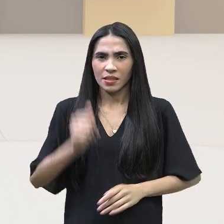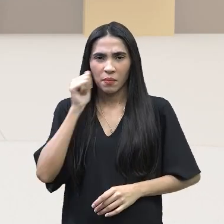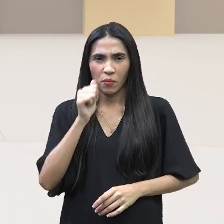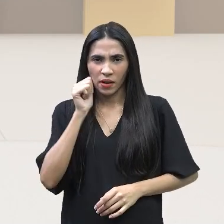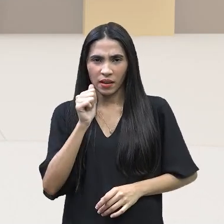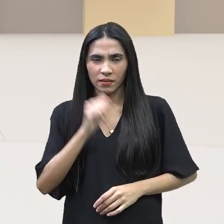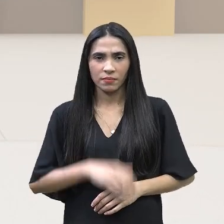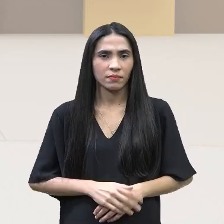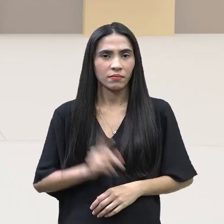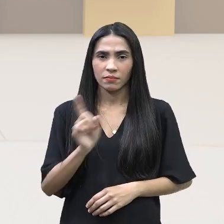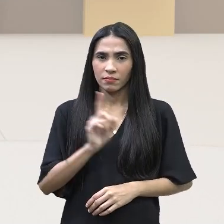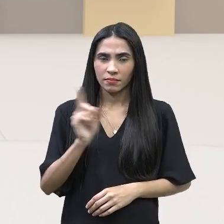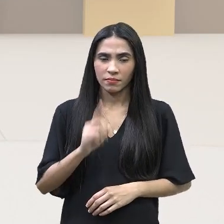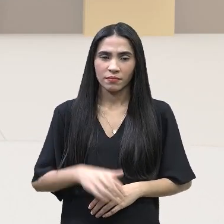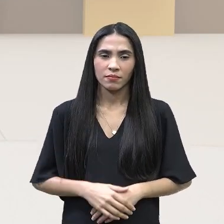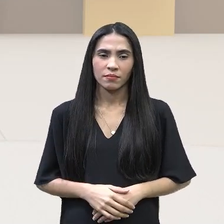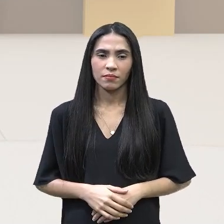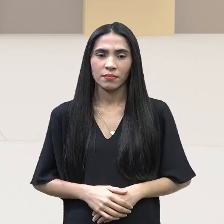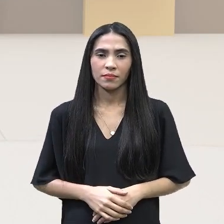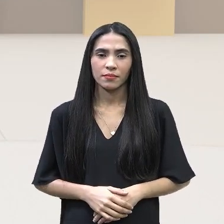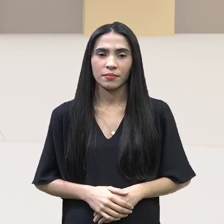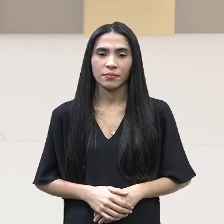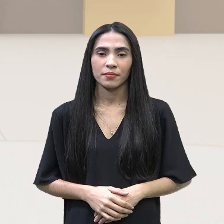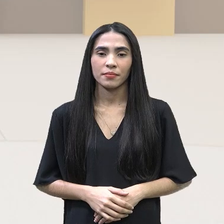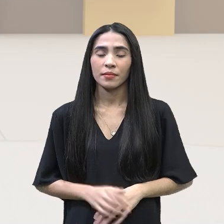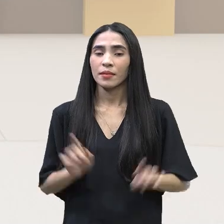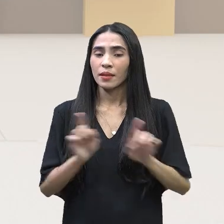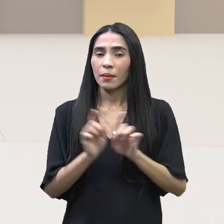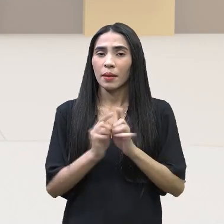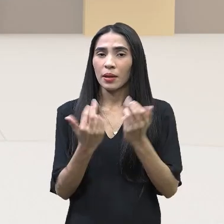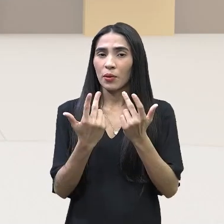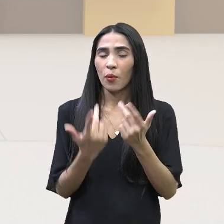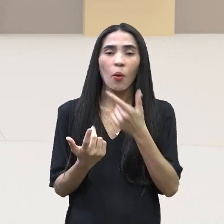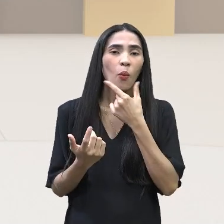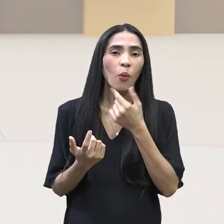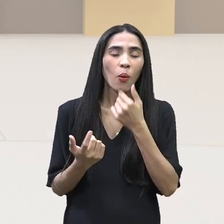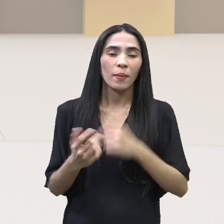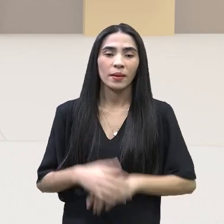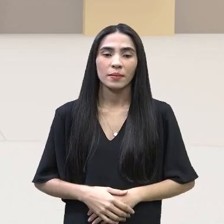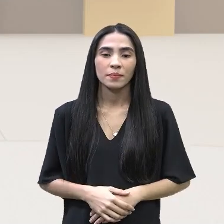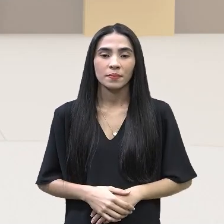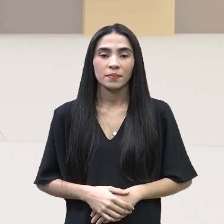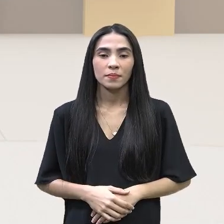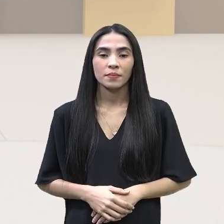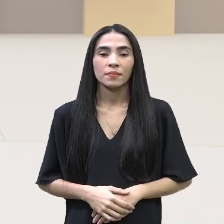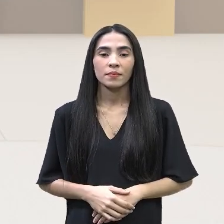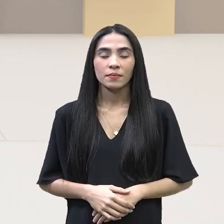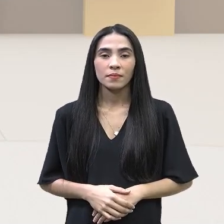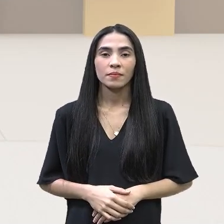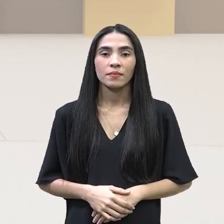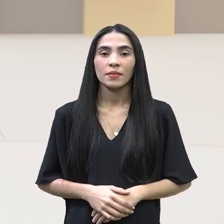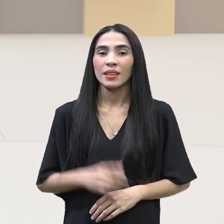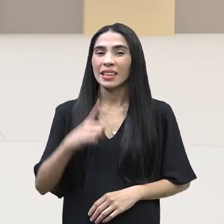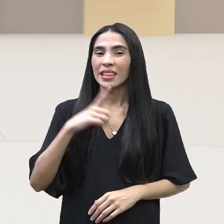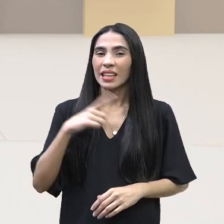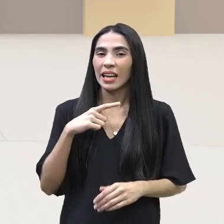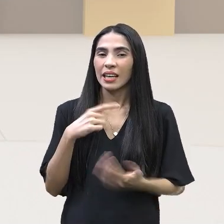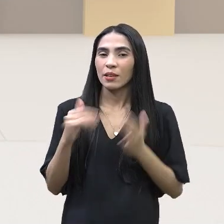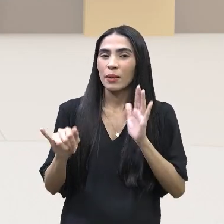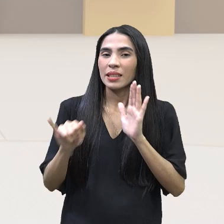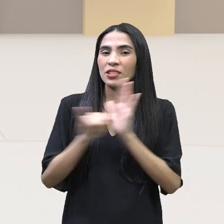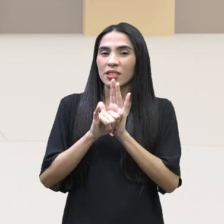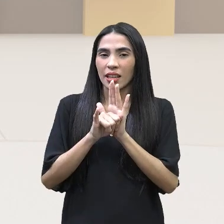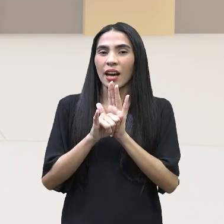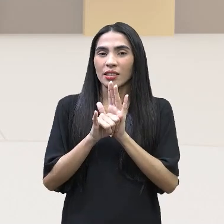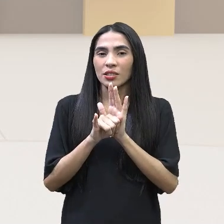não é? O mesmo, ou seja, se fala em relação ao homem, o acontece? Torna-se mulher. O